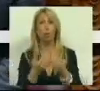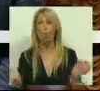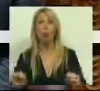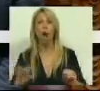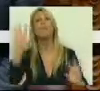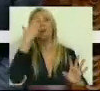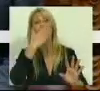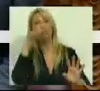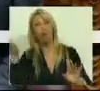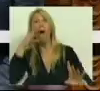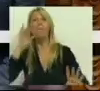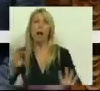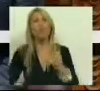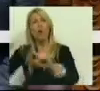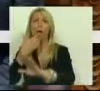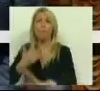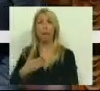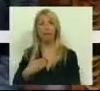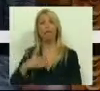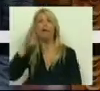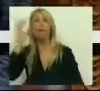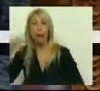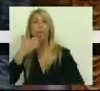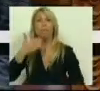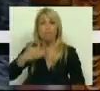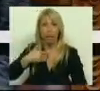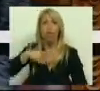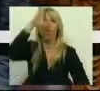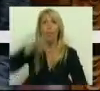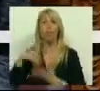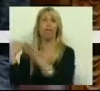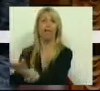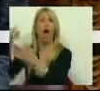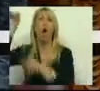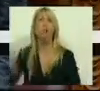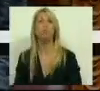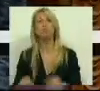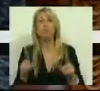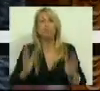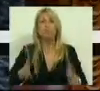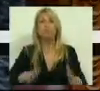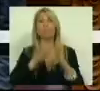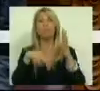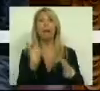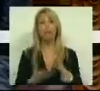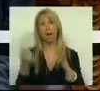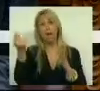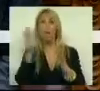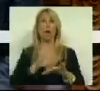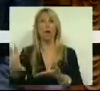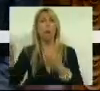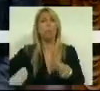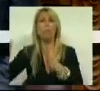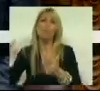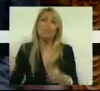da banca é só pedir. A banca pede e o Governo dá. E nem é preciso o plano de recapitalização, basta pedir. E por mais estranho que